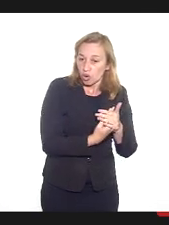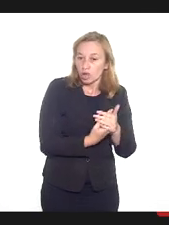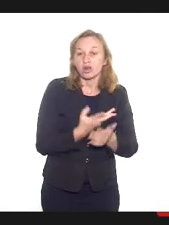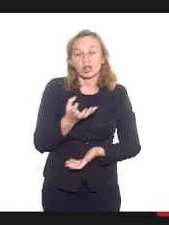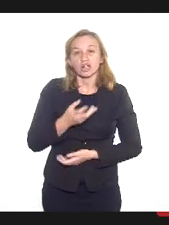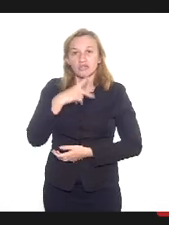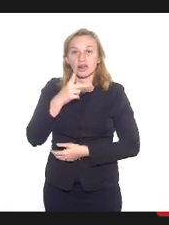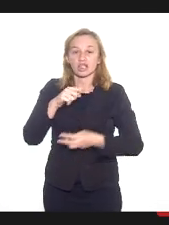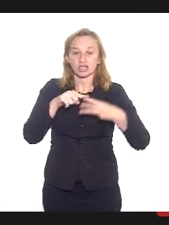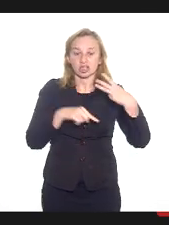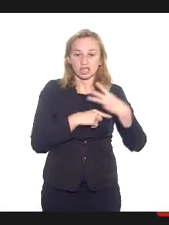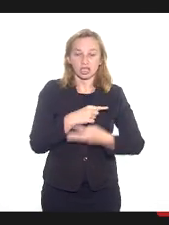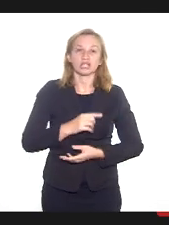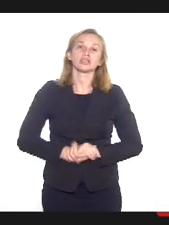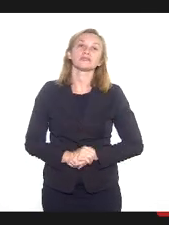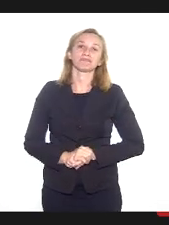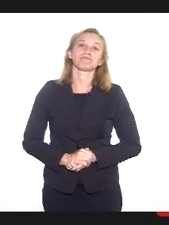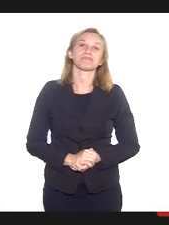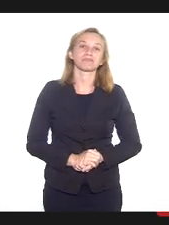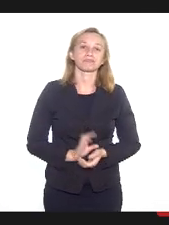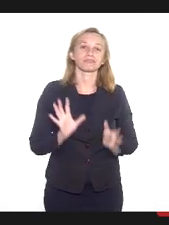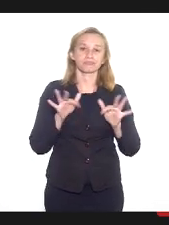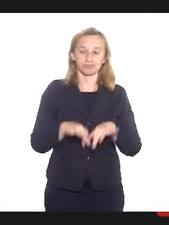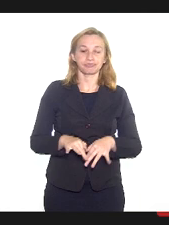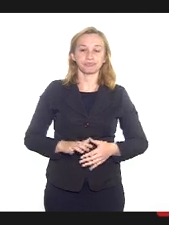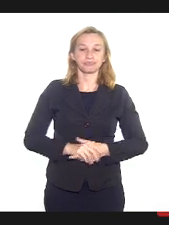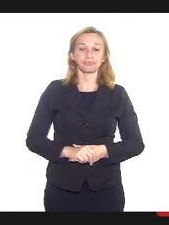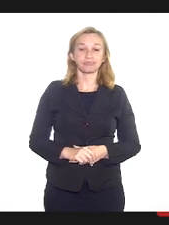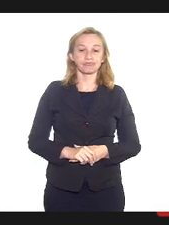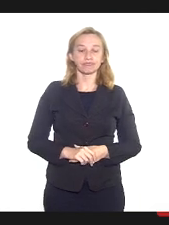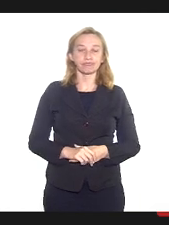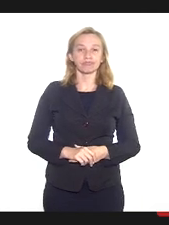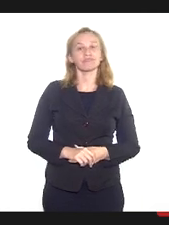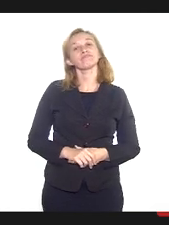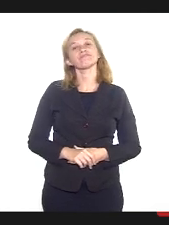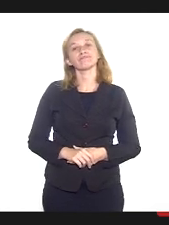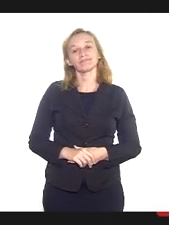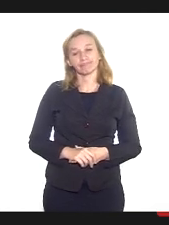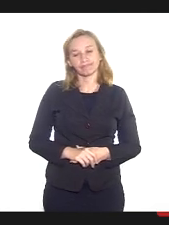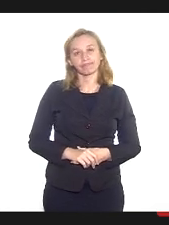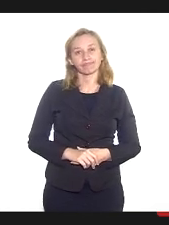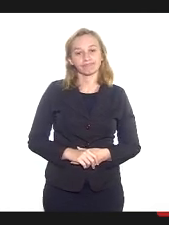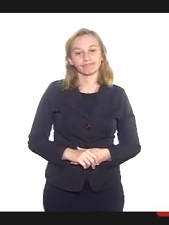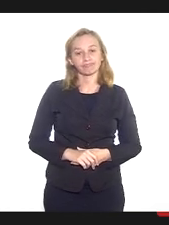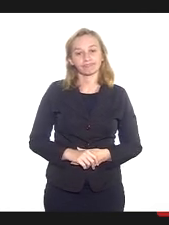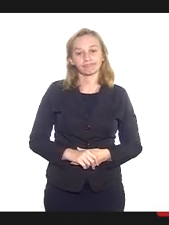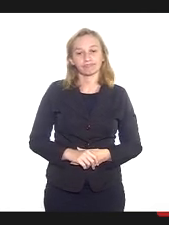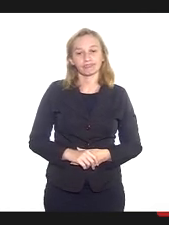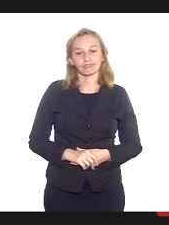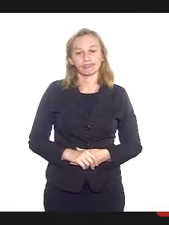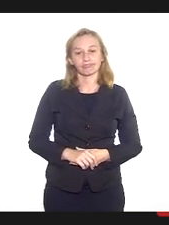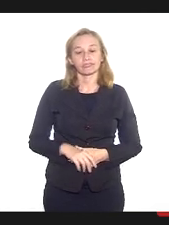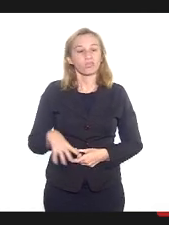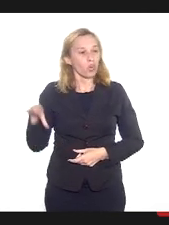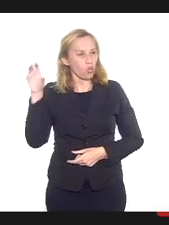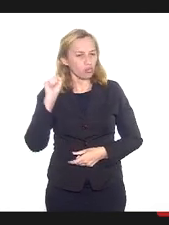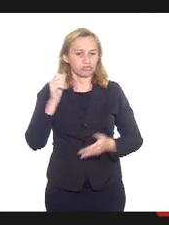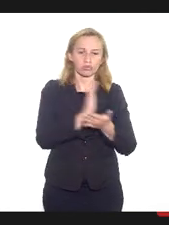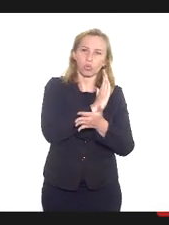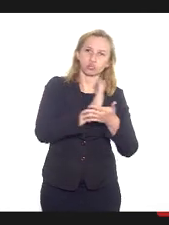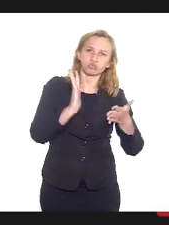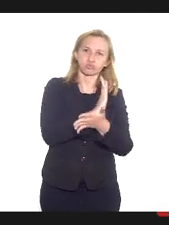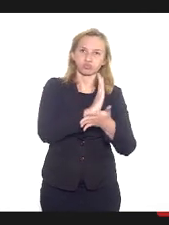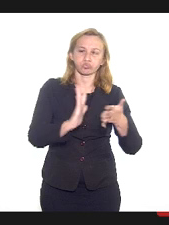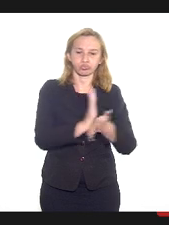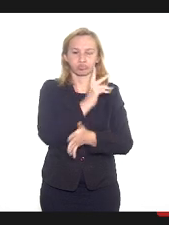três pontos, Marta. Não sem antes dizer, e concluo, que eu tenho um incômodo profundo, Marta, o incômodo profundo, eu soube aqui, ouvindo algumas